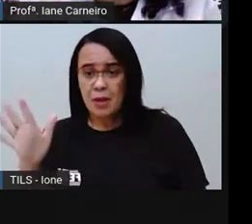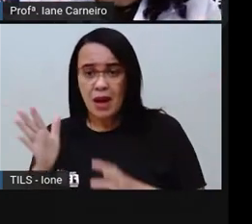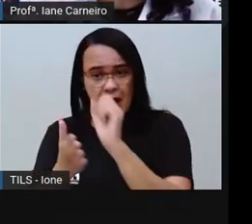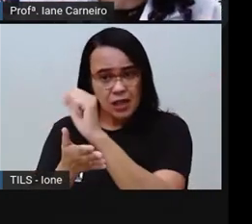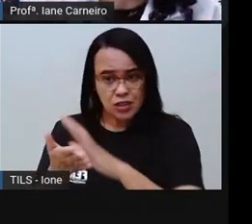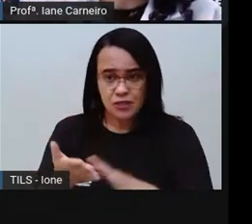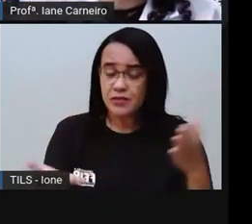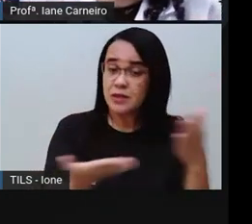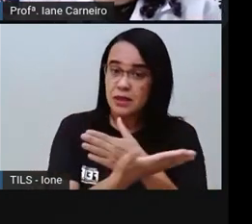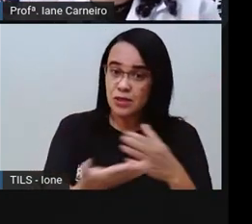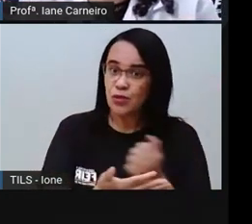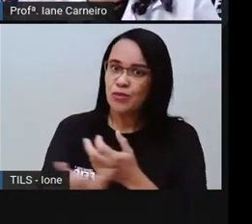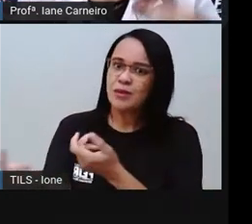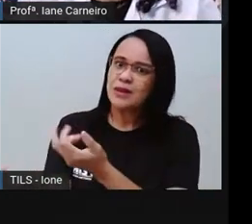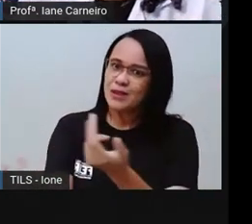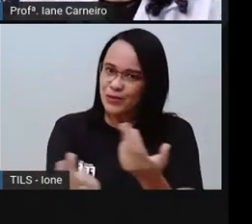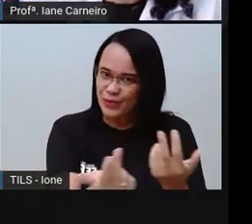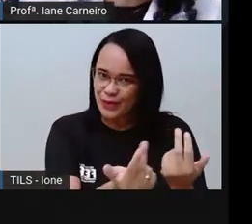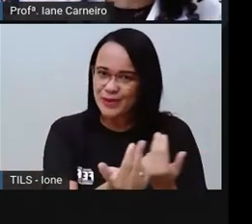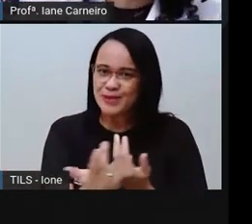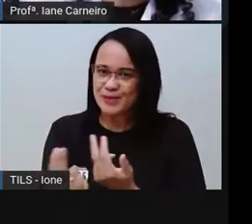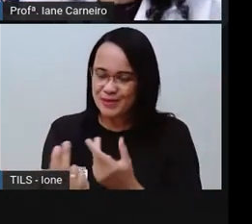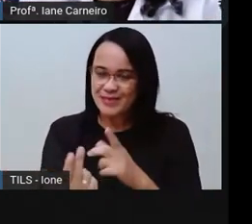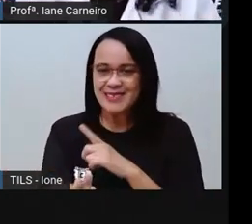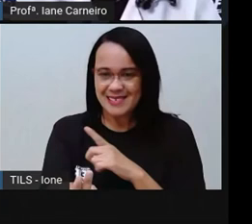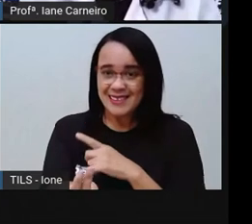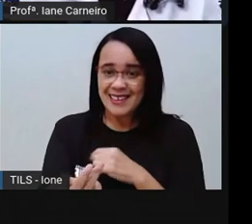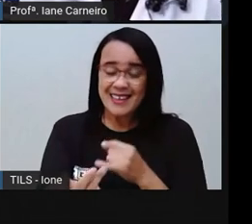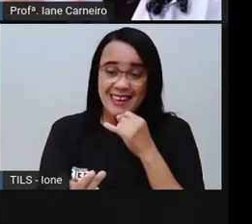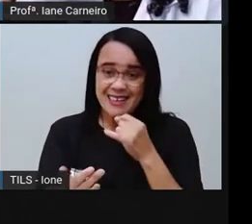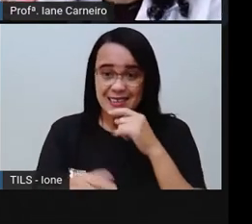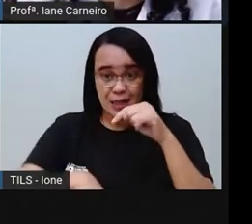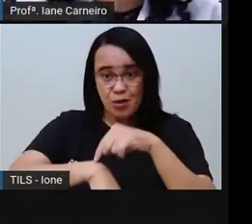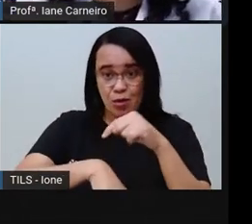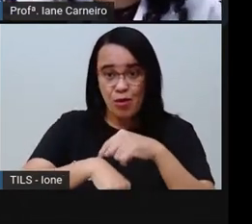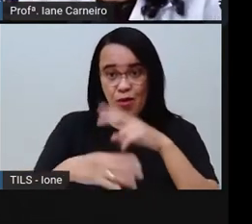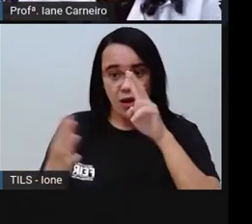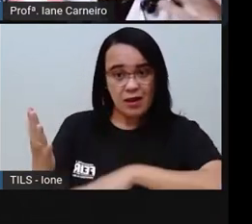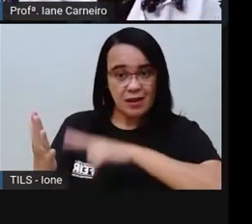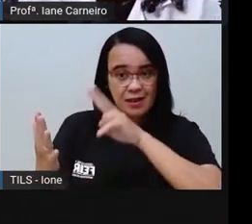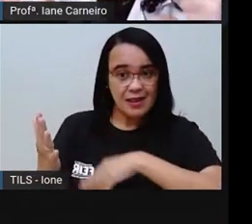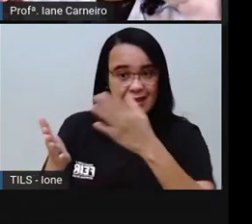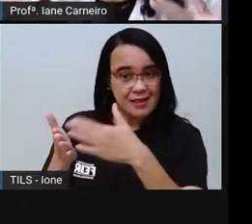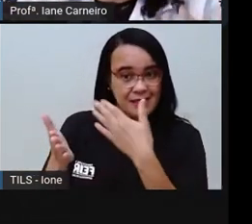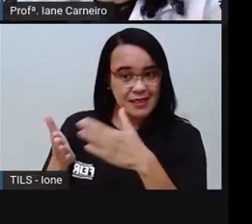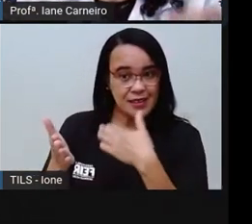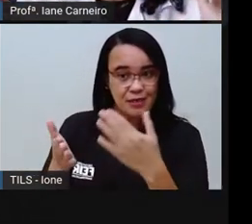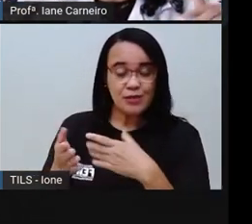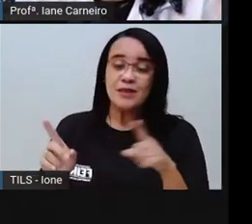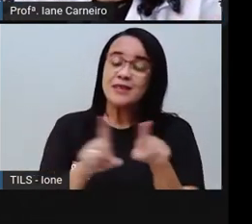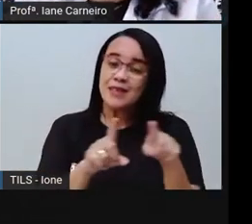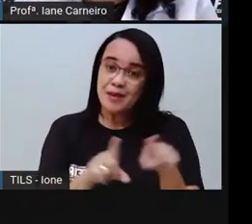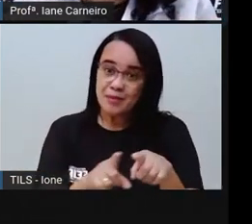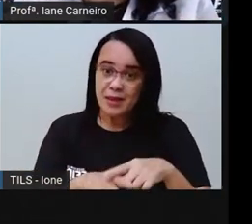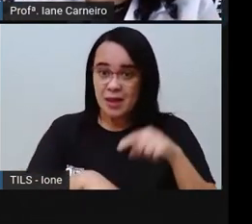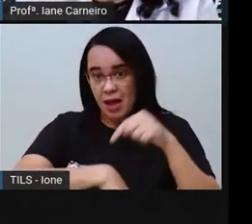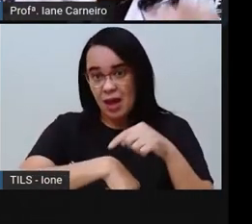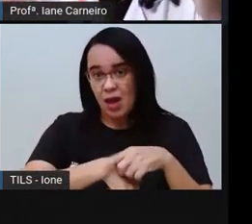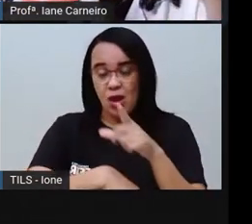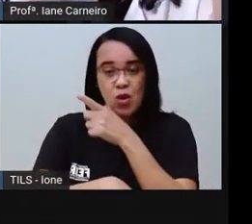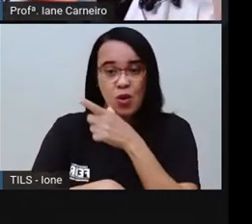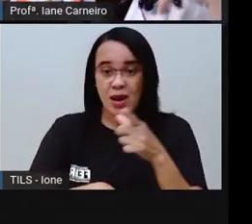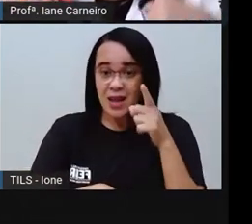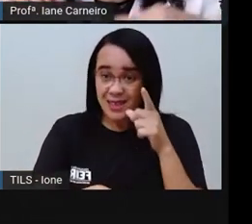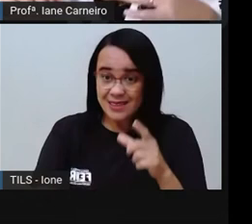iguais todos os dias, né? Por exemplo, a hora da leitura, a hora do lanche, a hora do recreio, são atividades que a gente faz todos os dias.